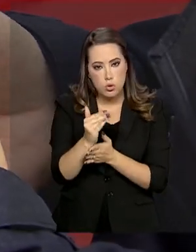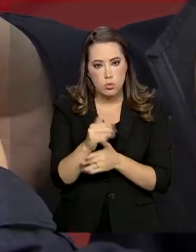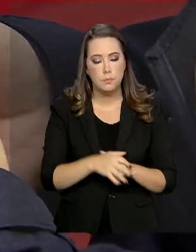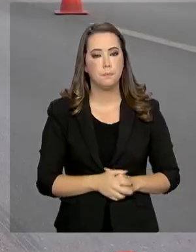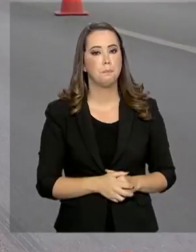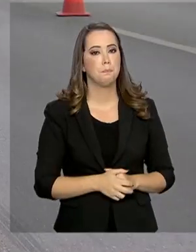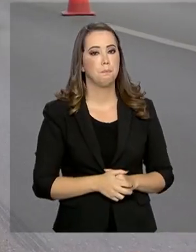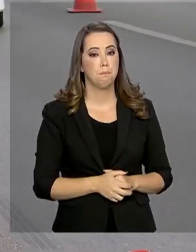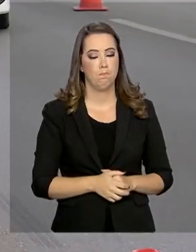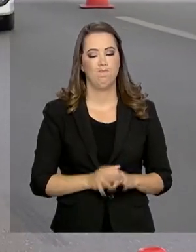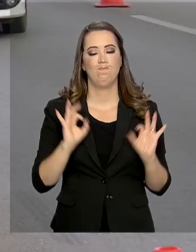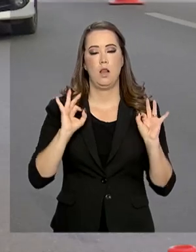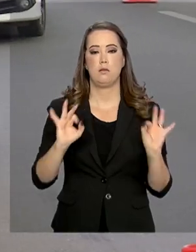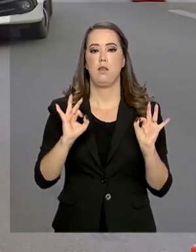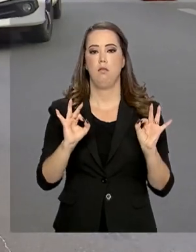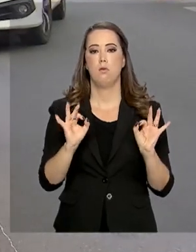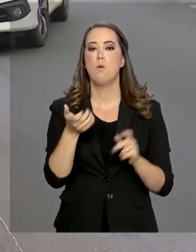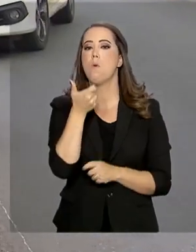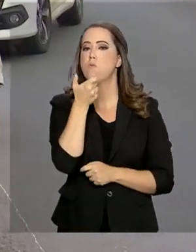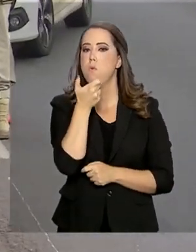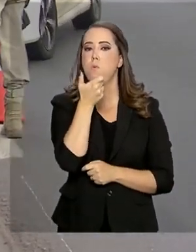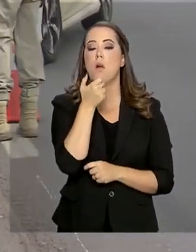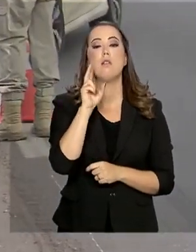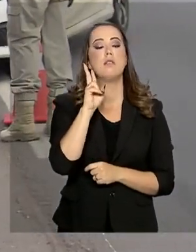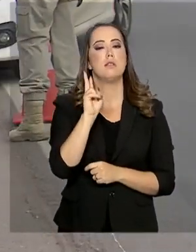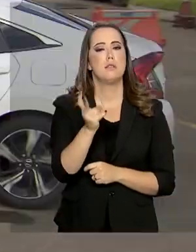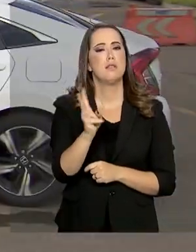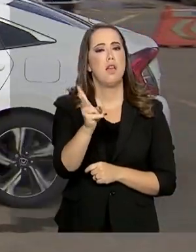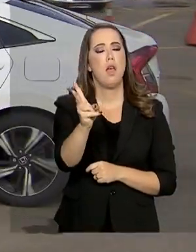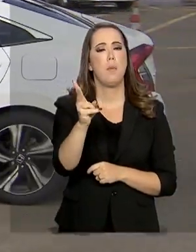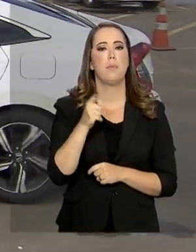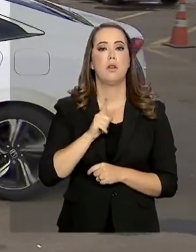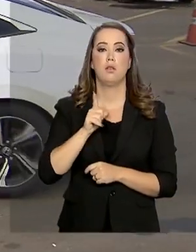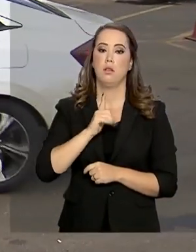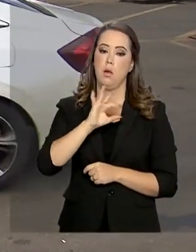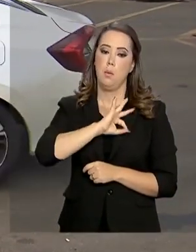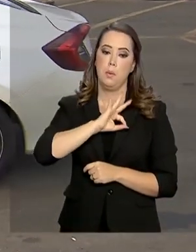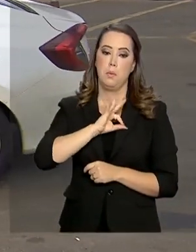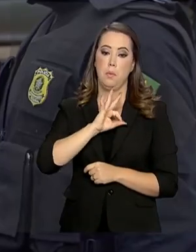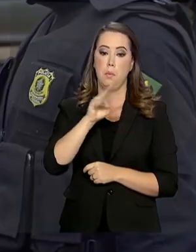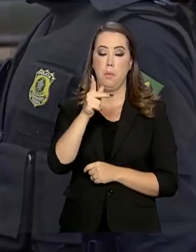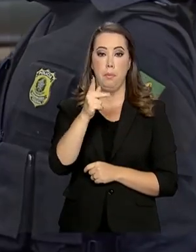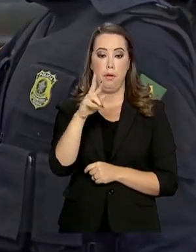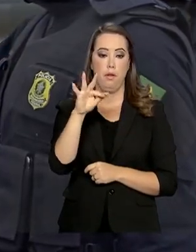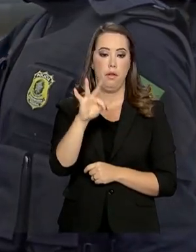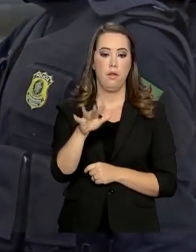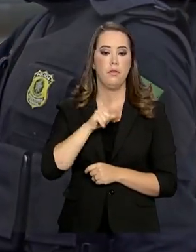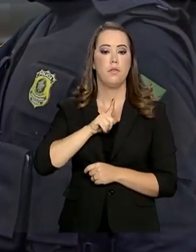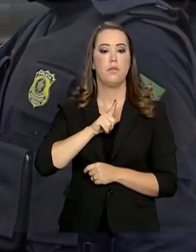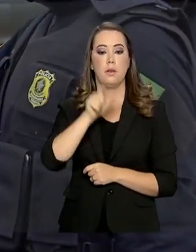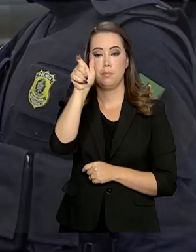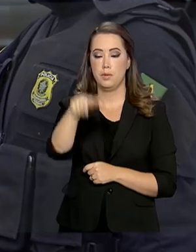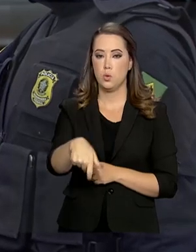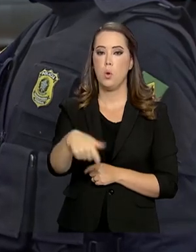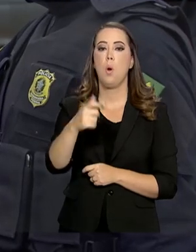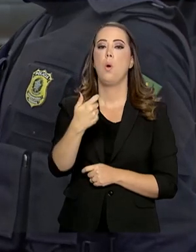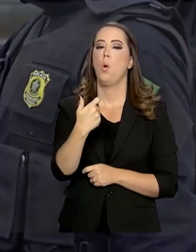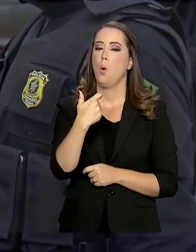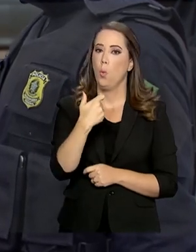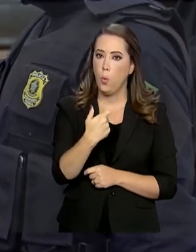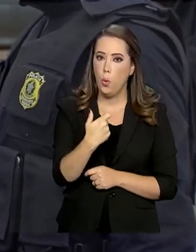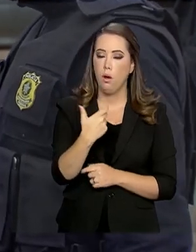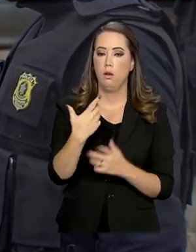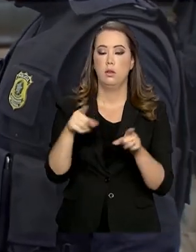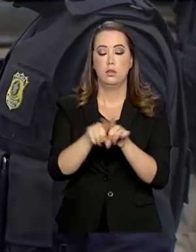operações? Com certeza, em todas as abordagens da Polícia Rodoviária Federal, os motoristas são convidados a realizar o